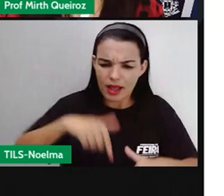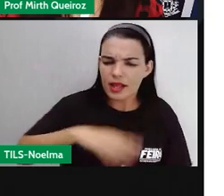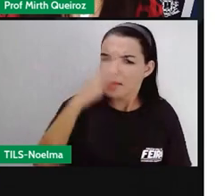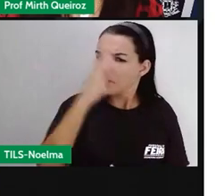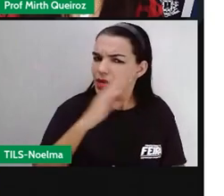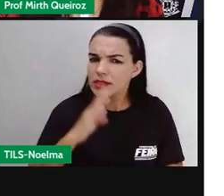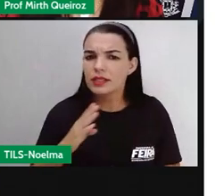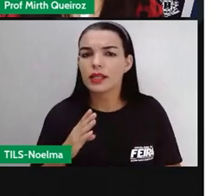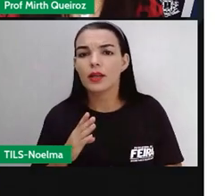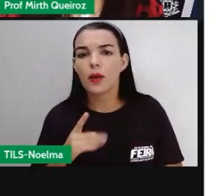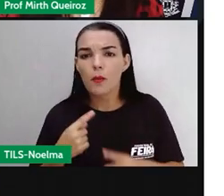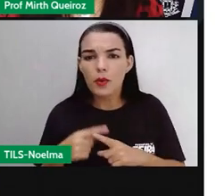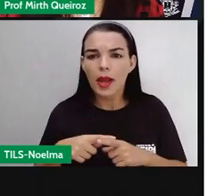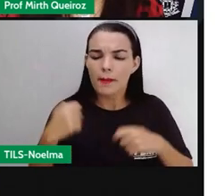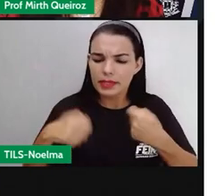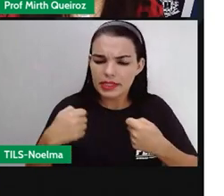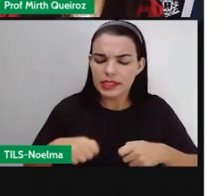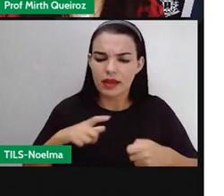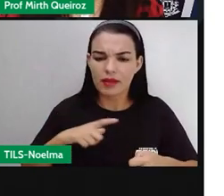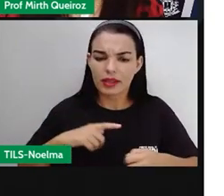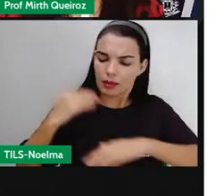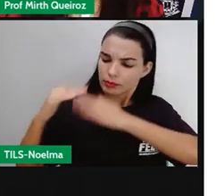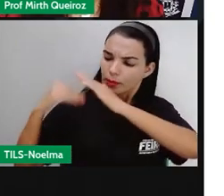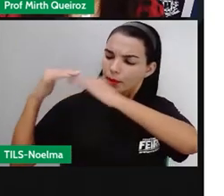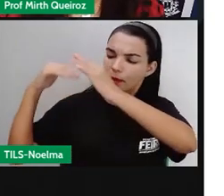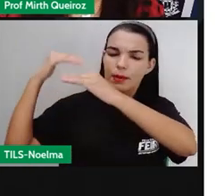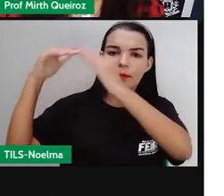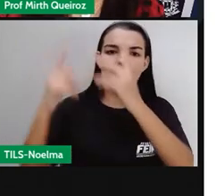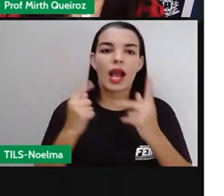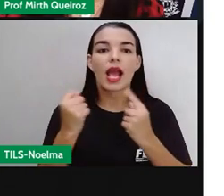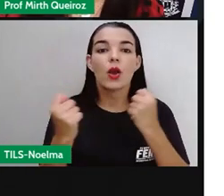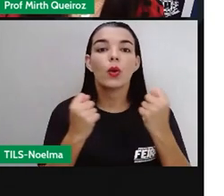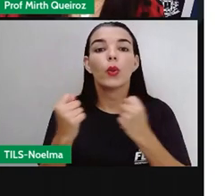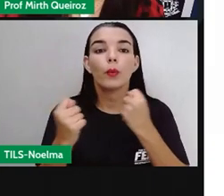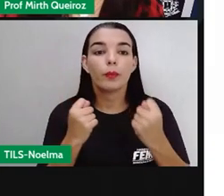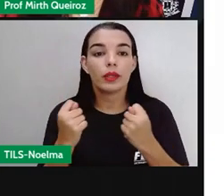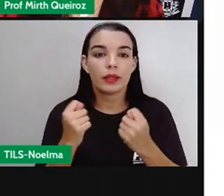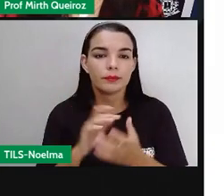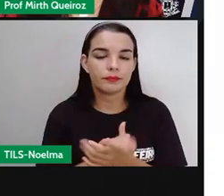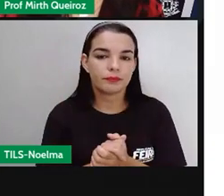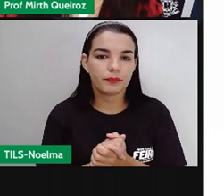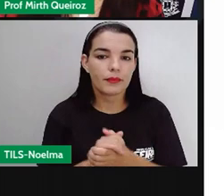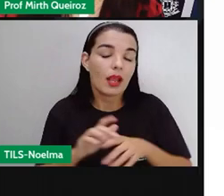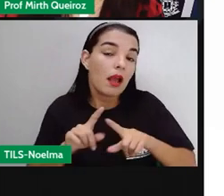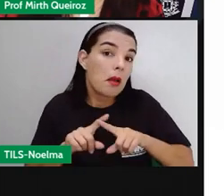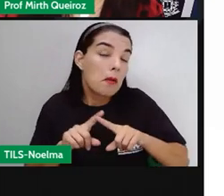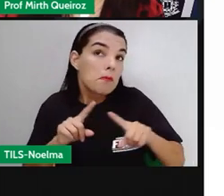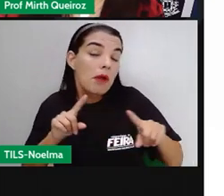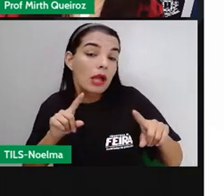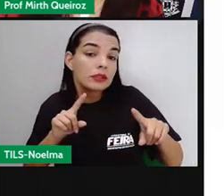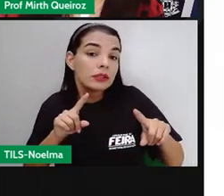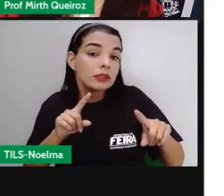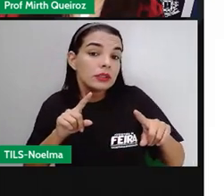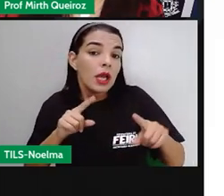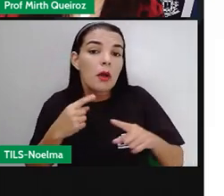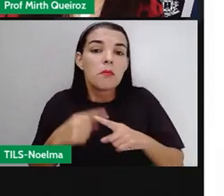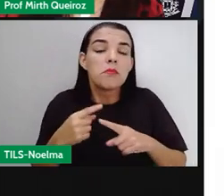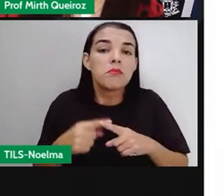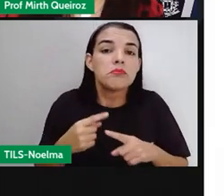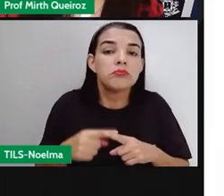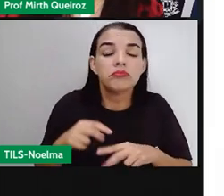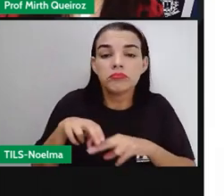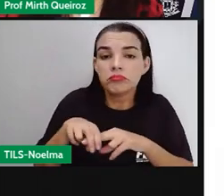para o desenvolvimento desse tipo de economia. No entanto, por causa da lenta